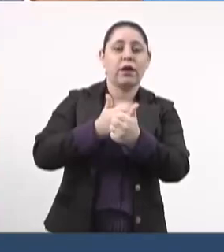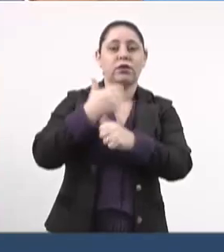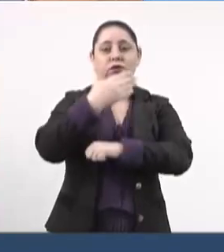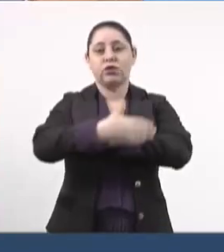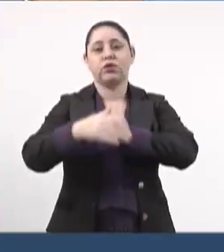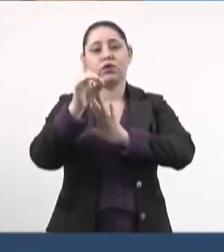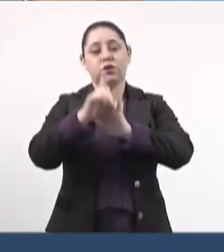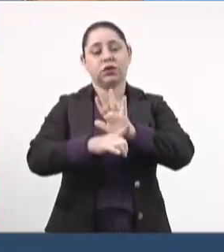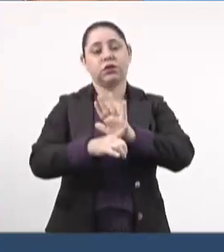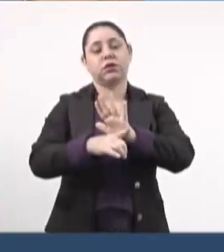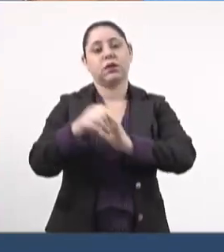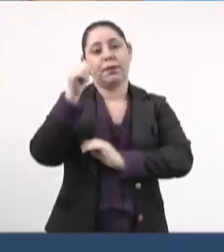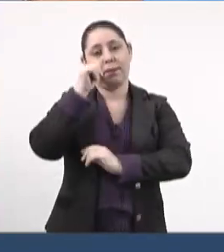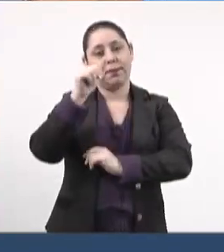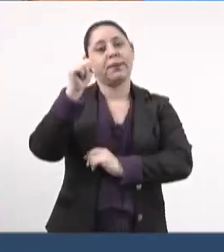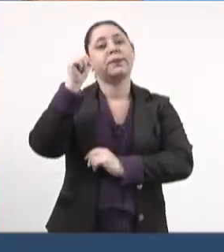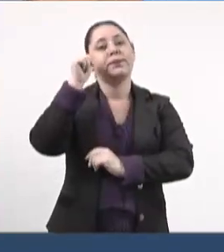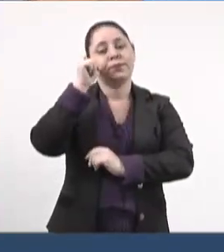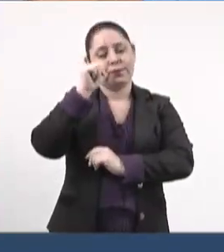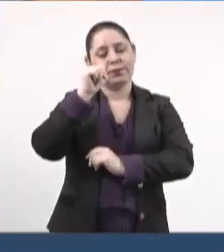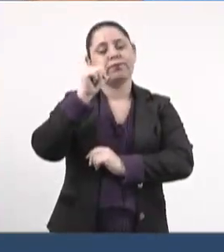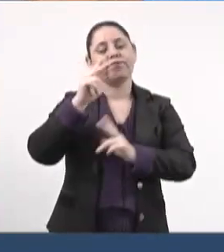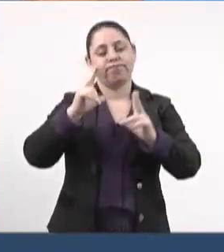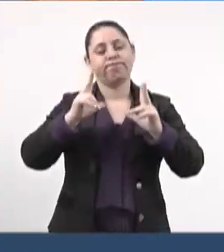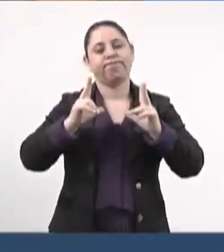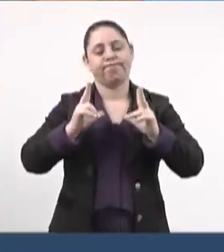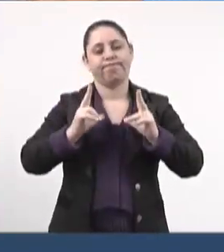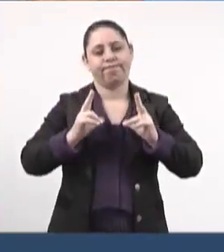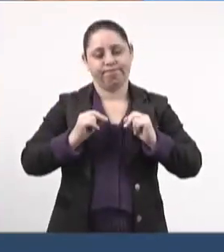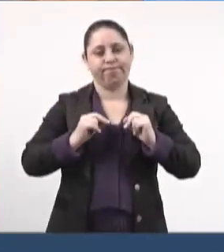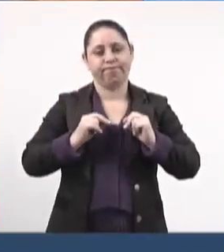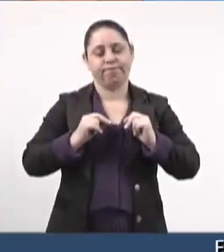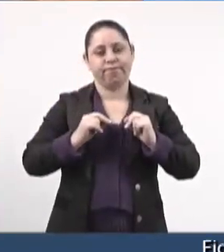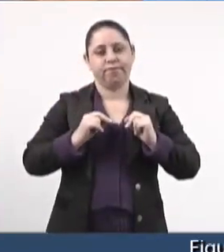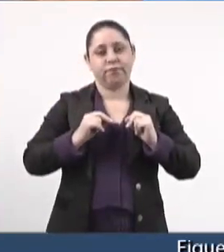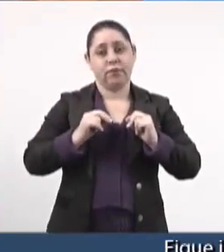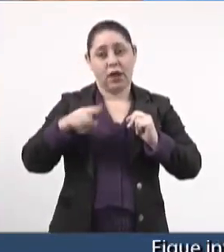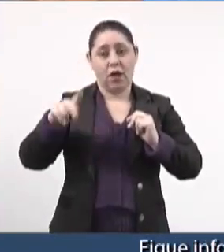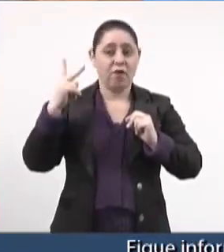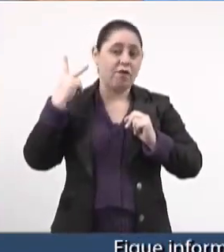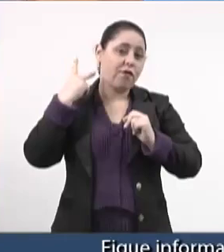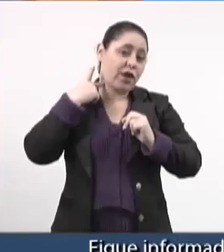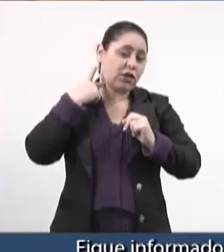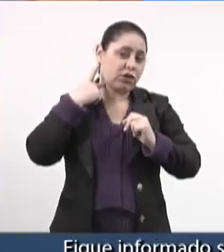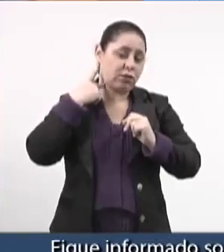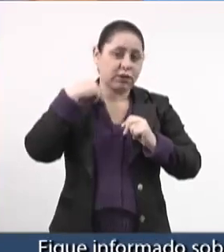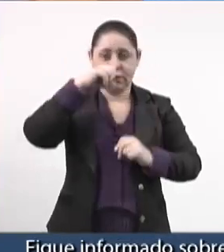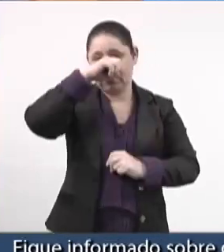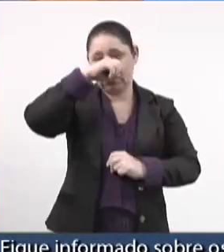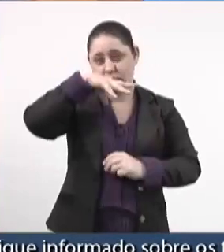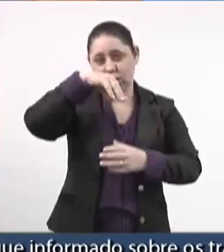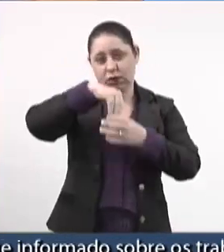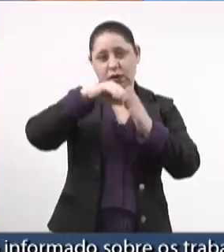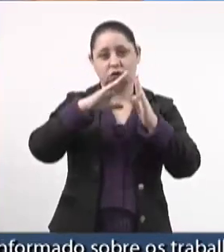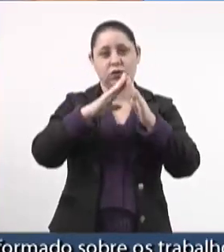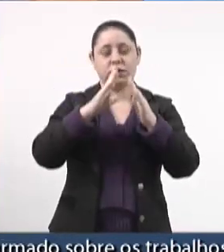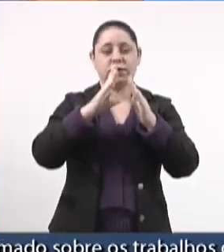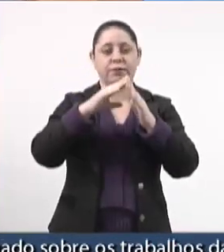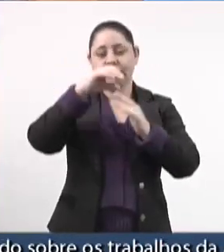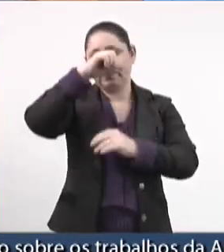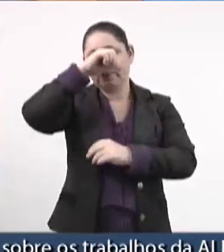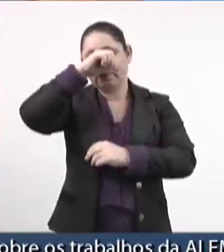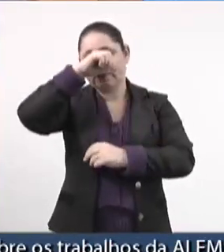proteção que as mulheres merecem, essas que são vítimas da violência doméstica, da